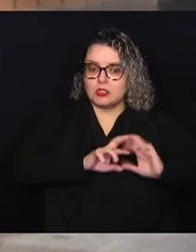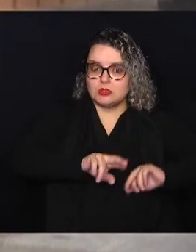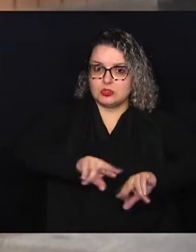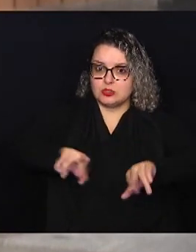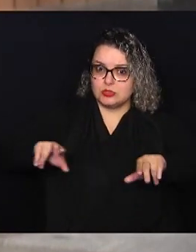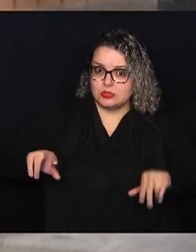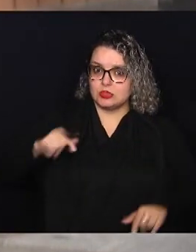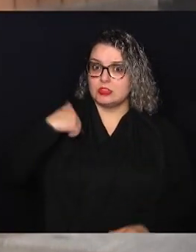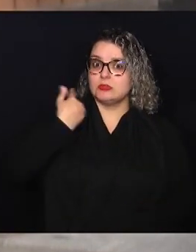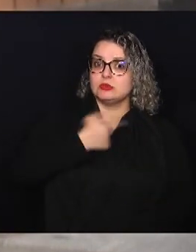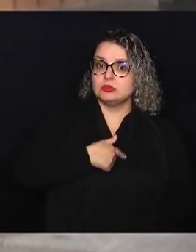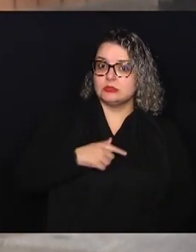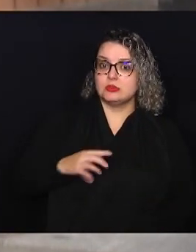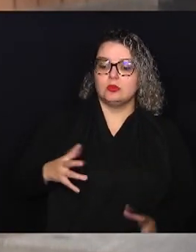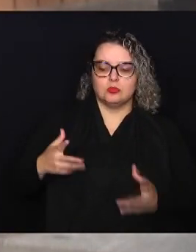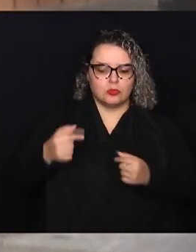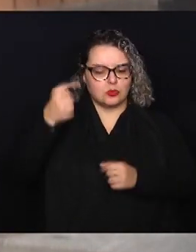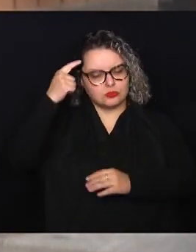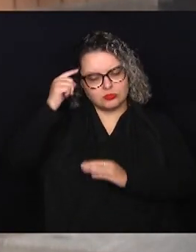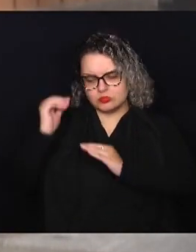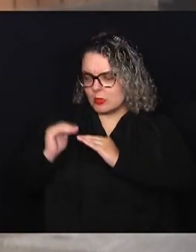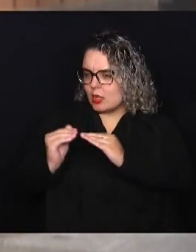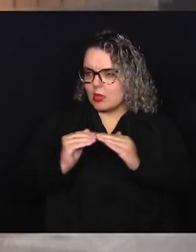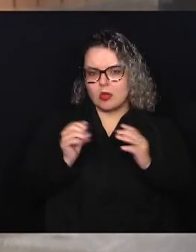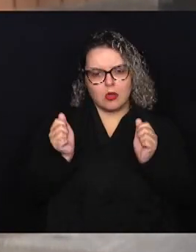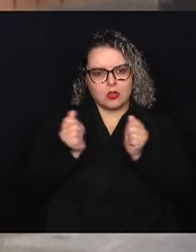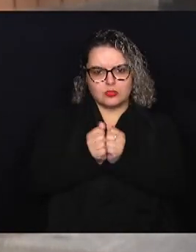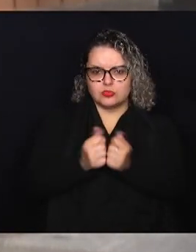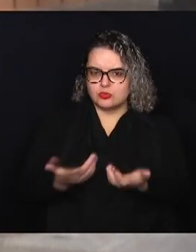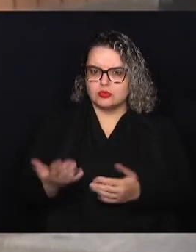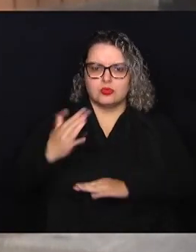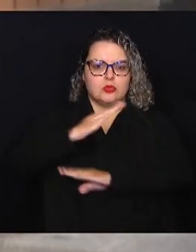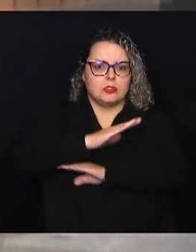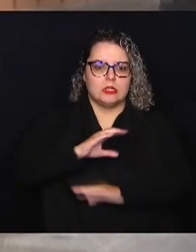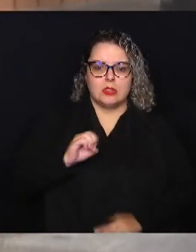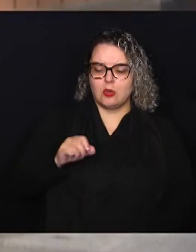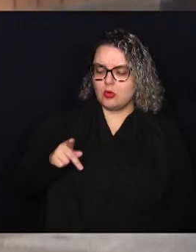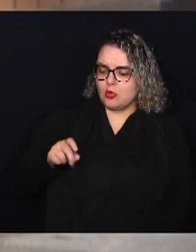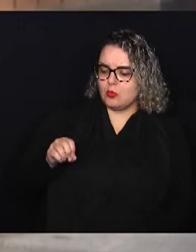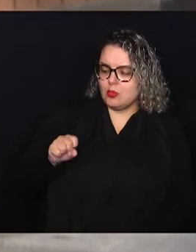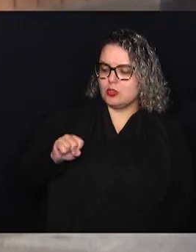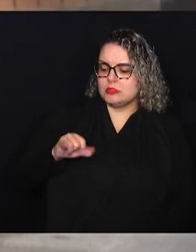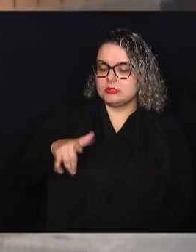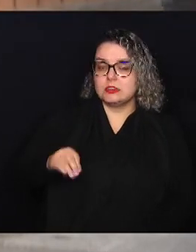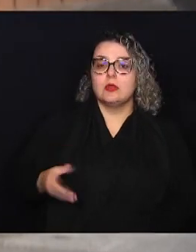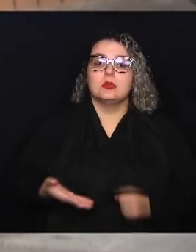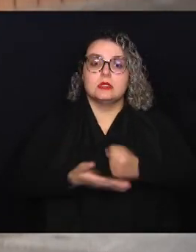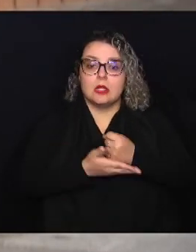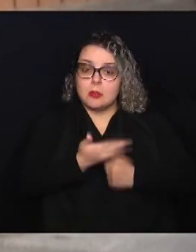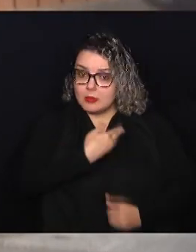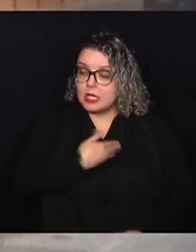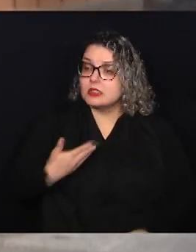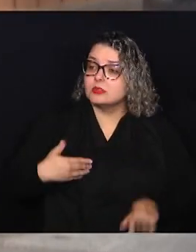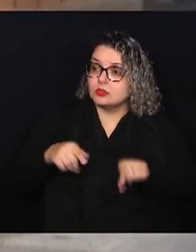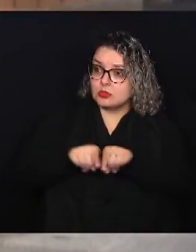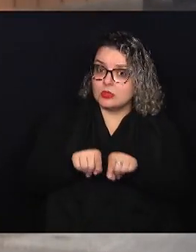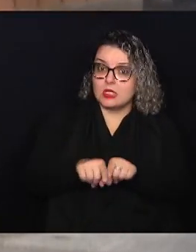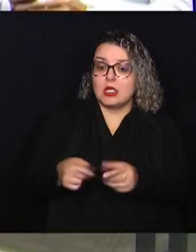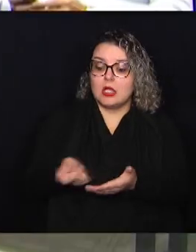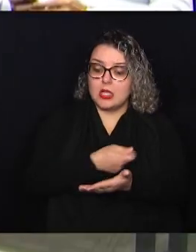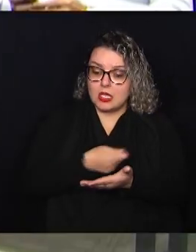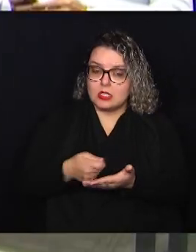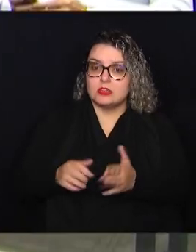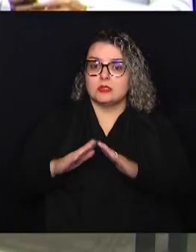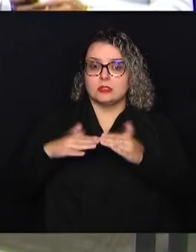Então, a gente foi unânime aqui. Todos os partidos da casa, da oposição, da base de governo, assinaram esse